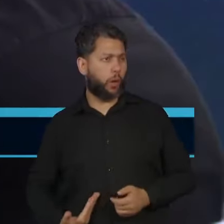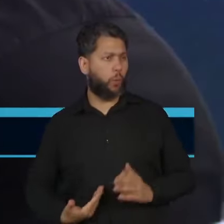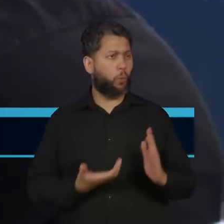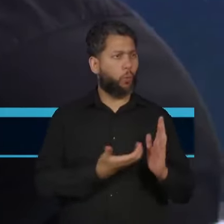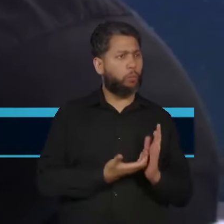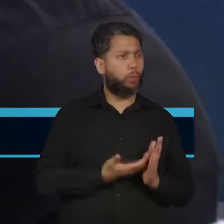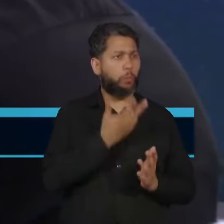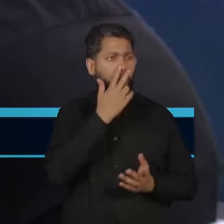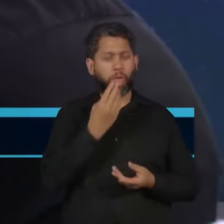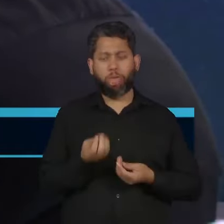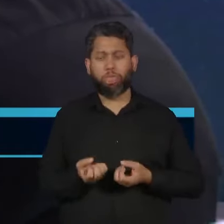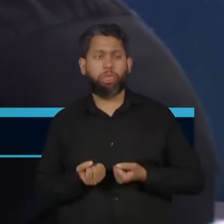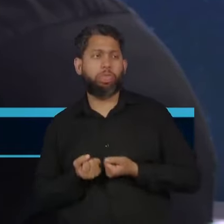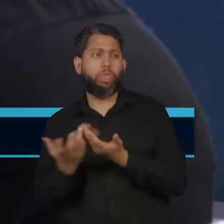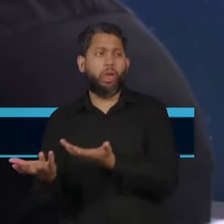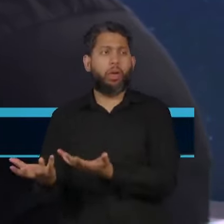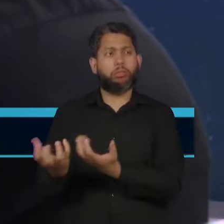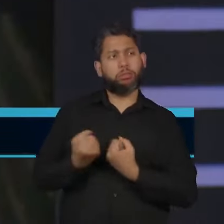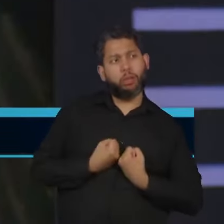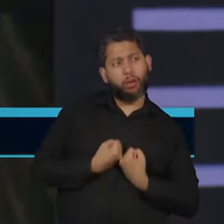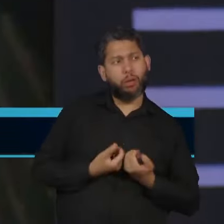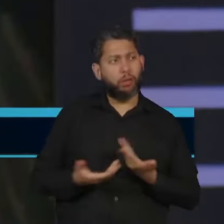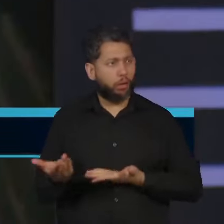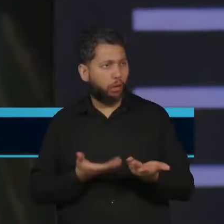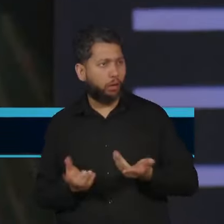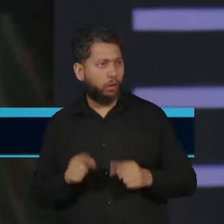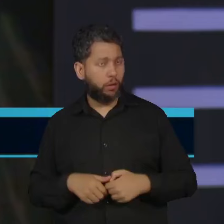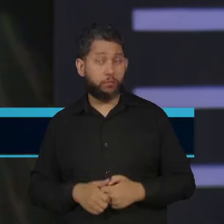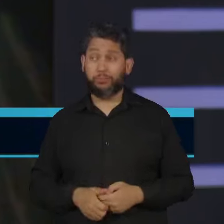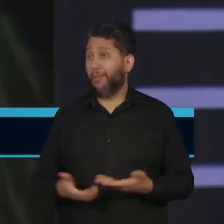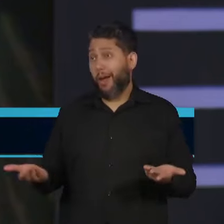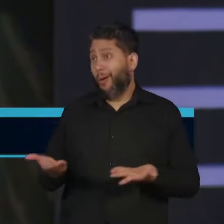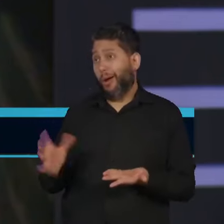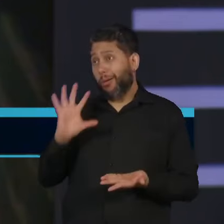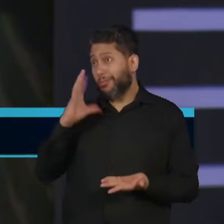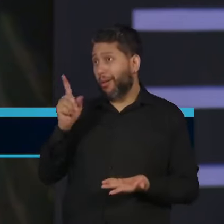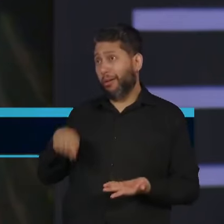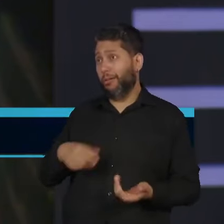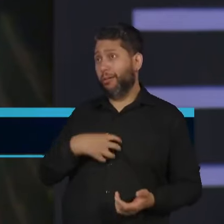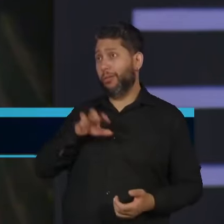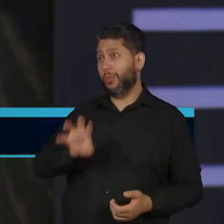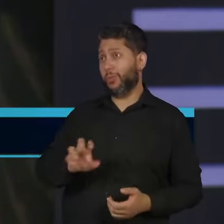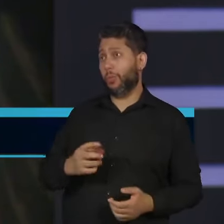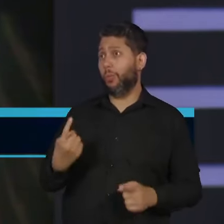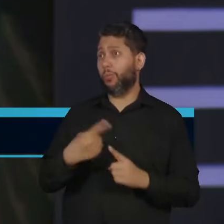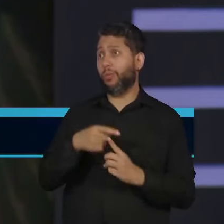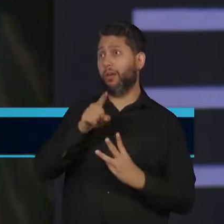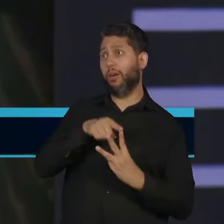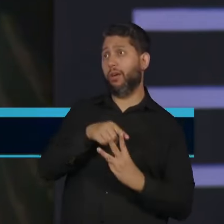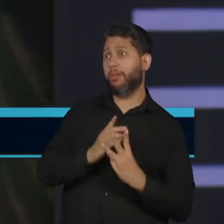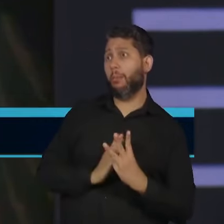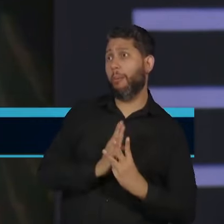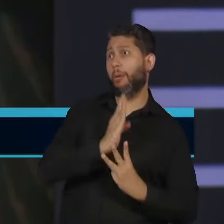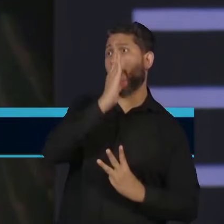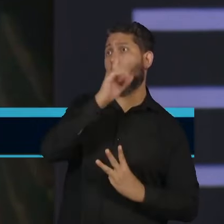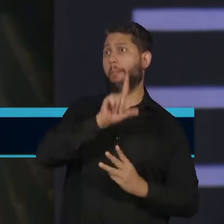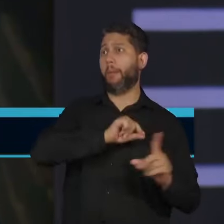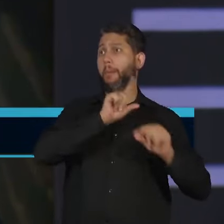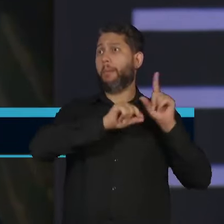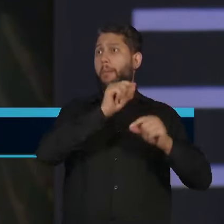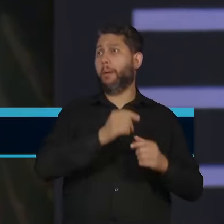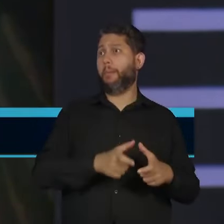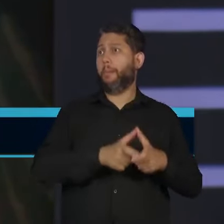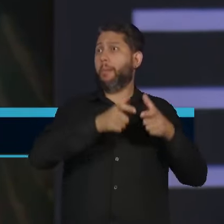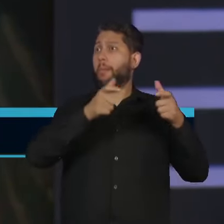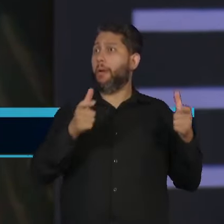Congresso? Agora o que vai acontecer, Karen, é exatamente isso. Porque com o favoritismo do Hugo Mota, o acaba acontecendo? As